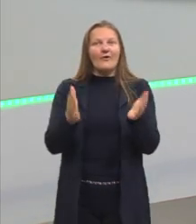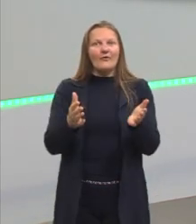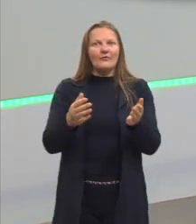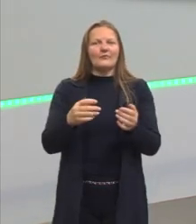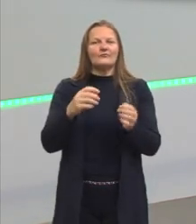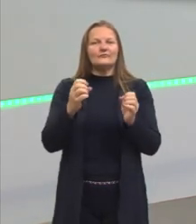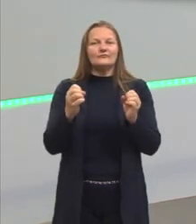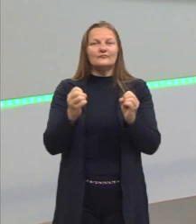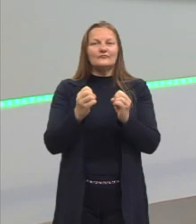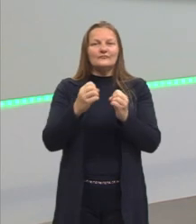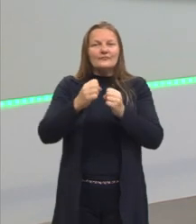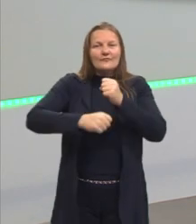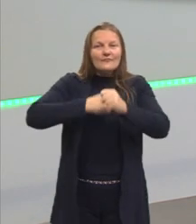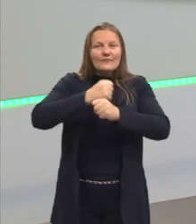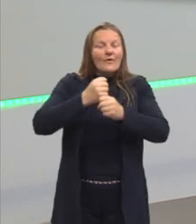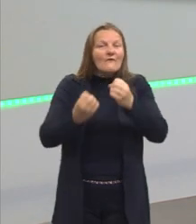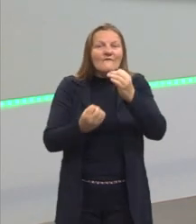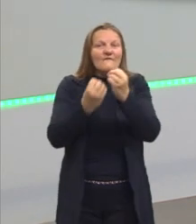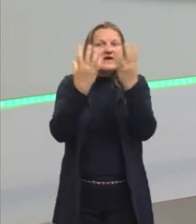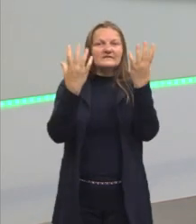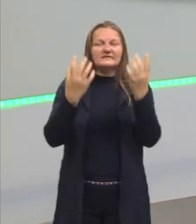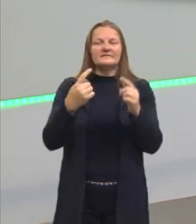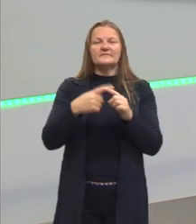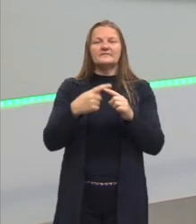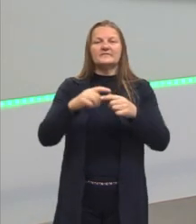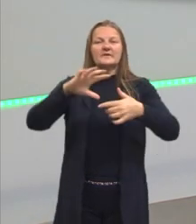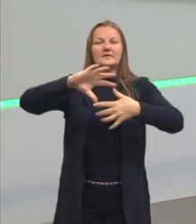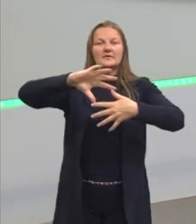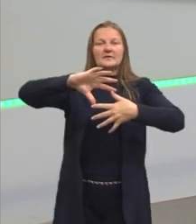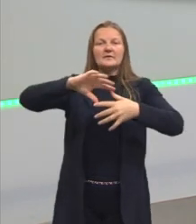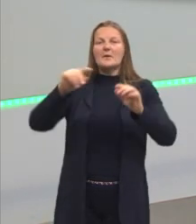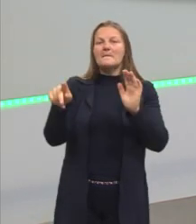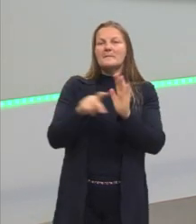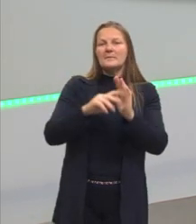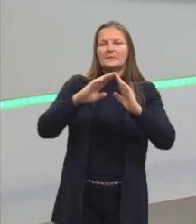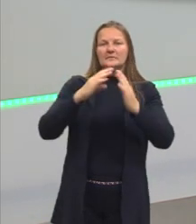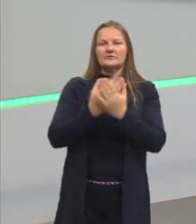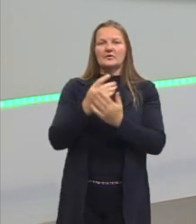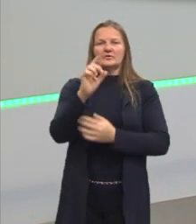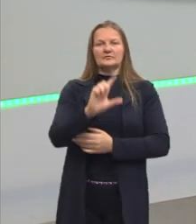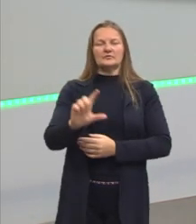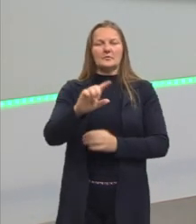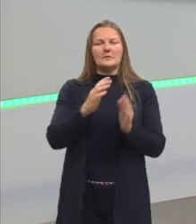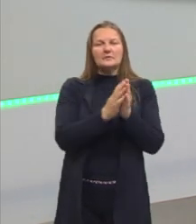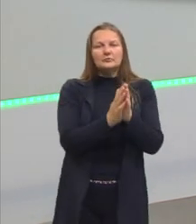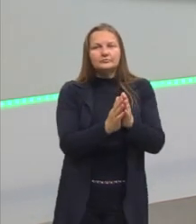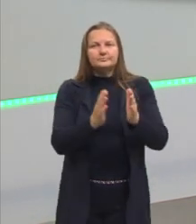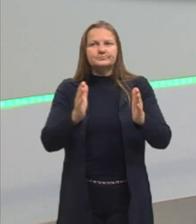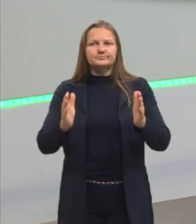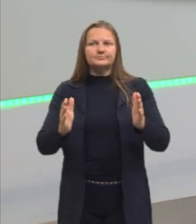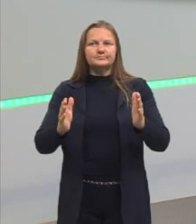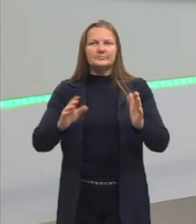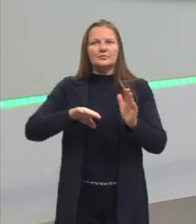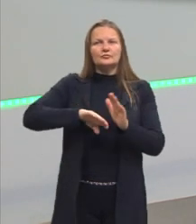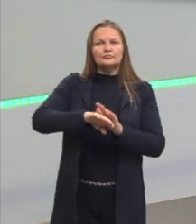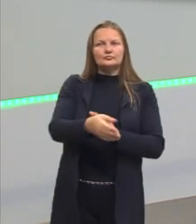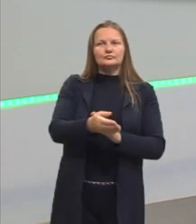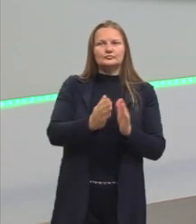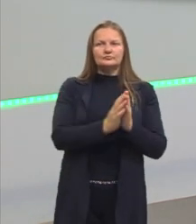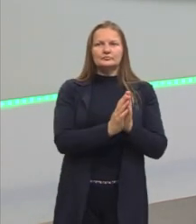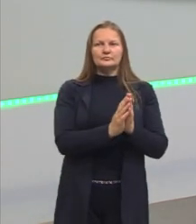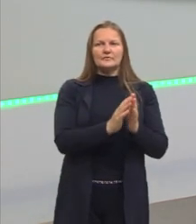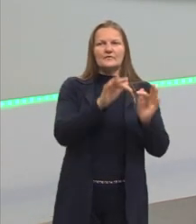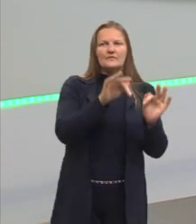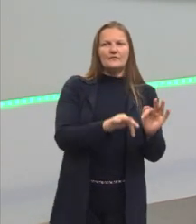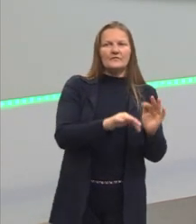E o pré-modernismo, então, ele não é considerado uma escola literária, mas sim um período de transição entre o